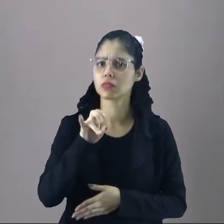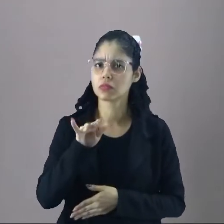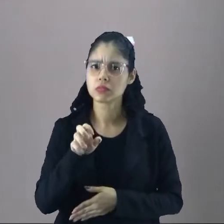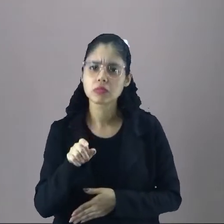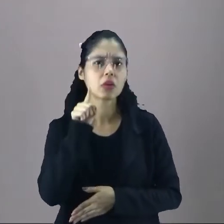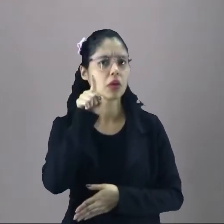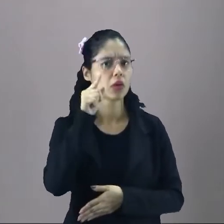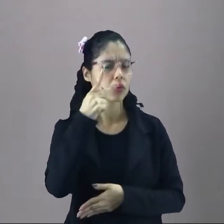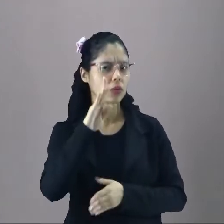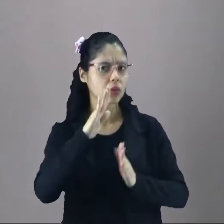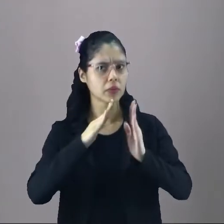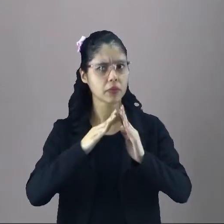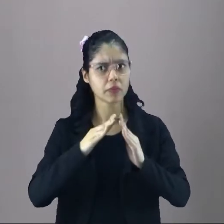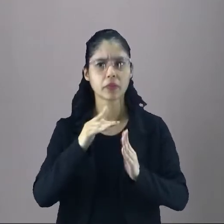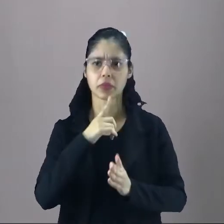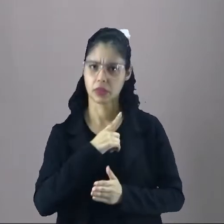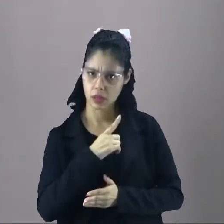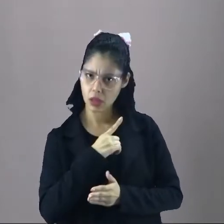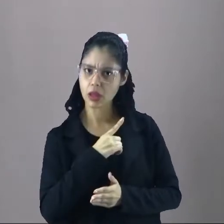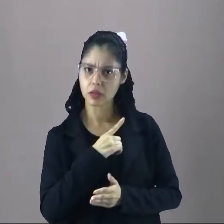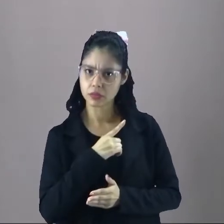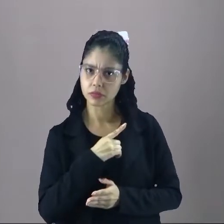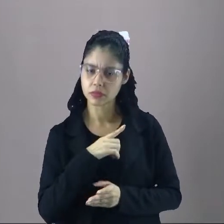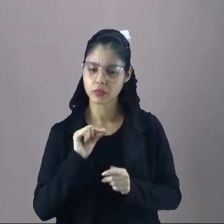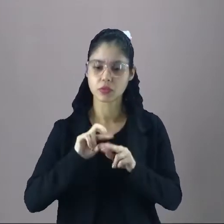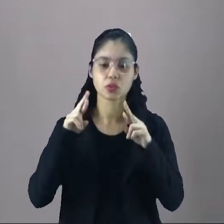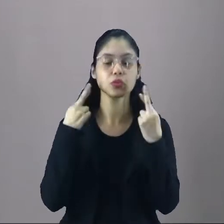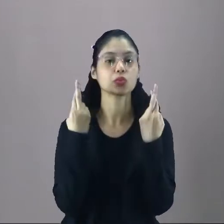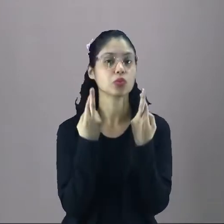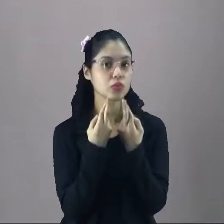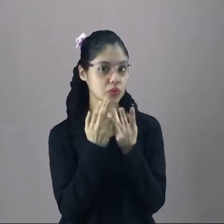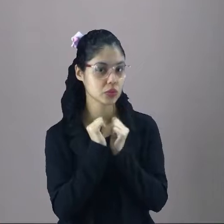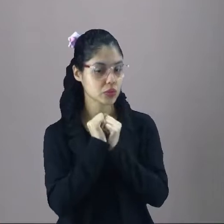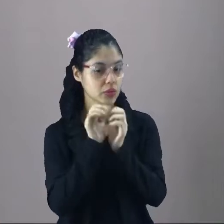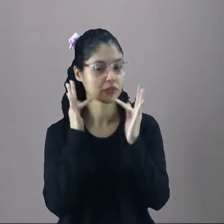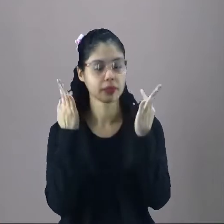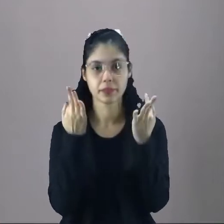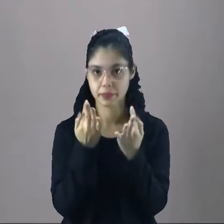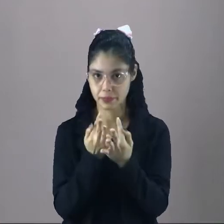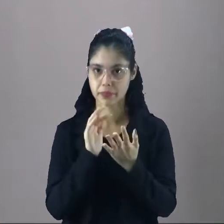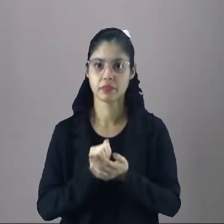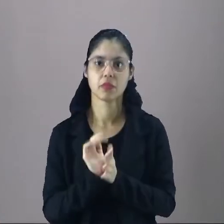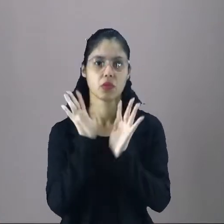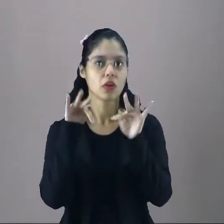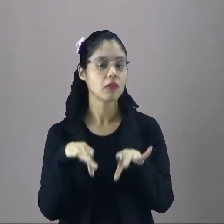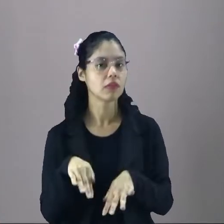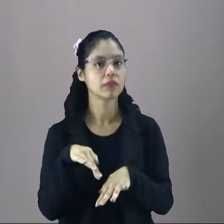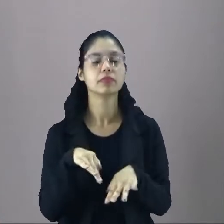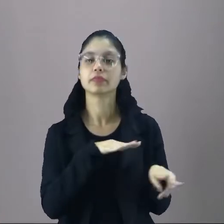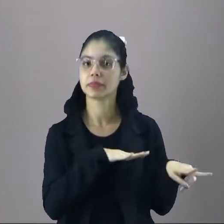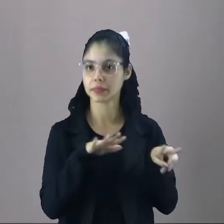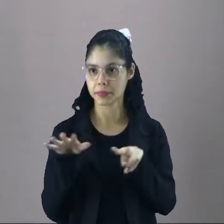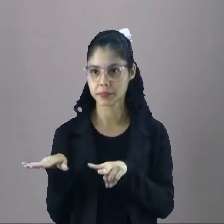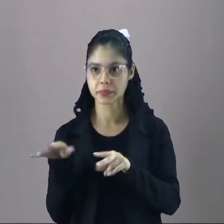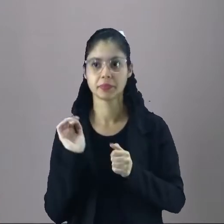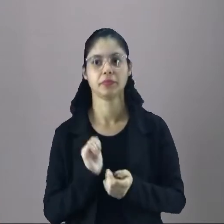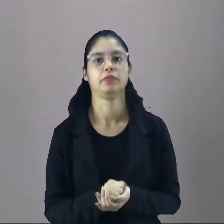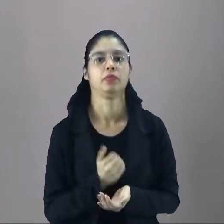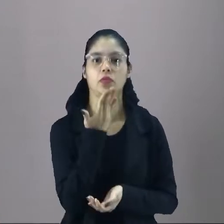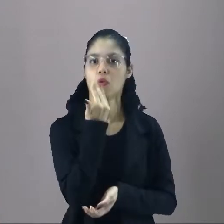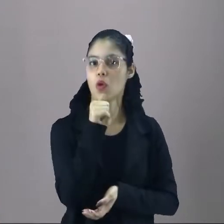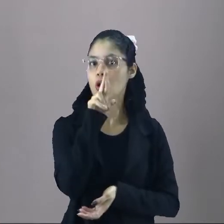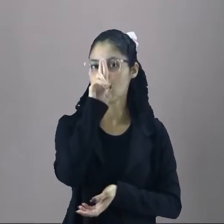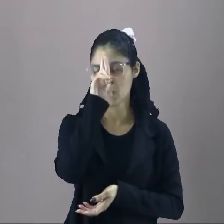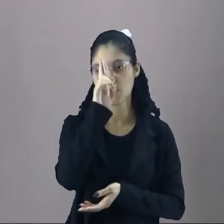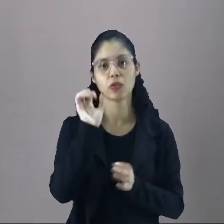Será que aí na sua casinha você tem o costume de se reunir com a sua família nos finais de semana ou no